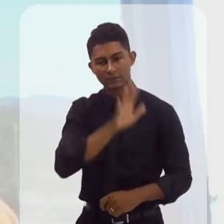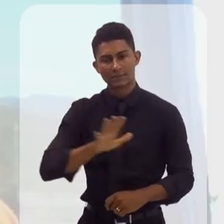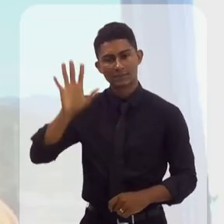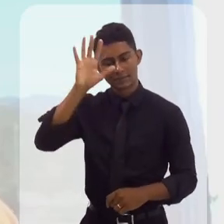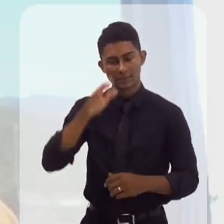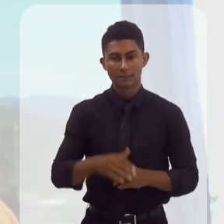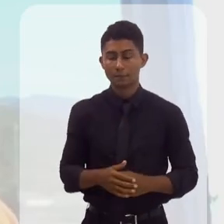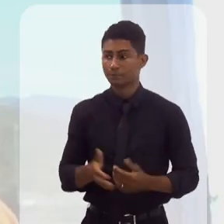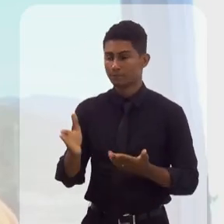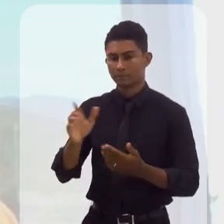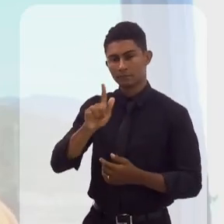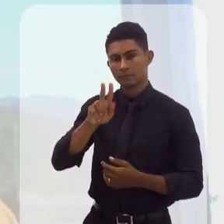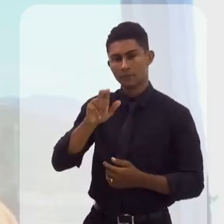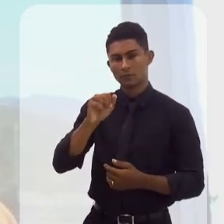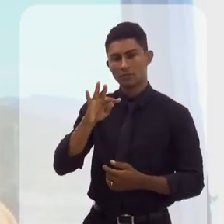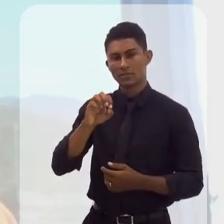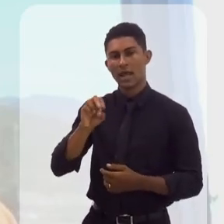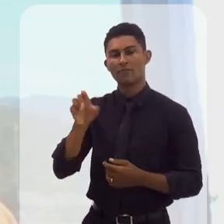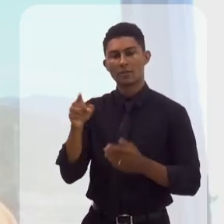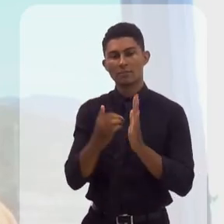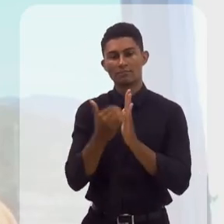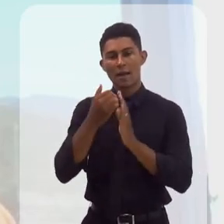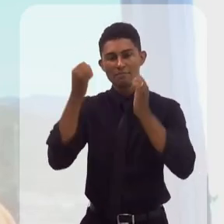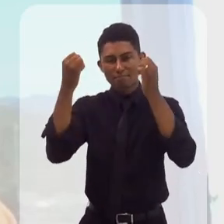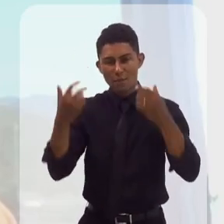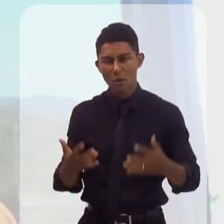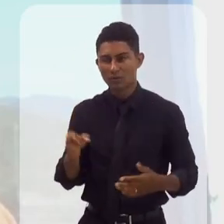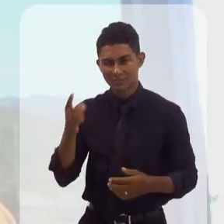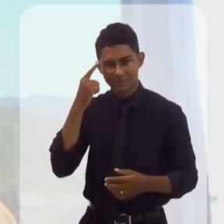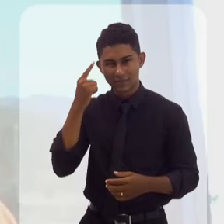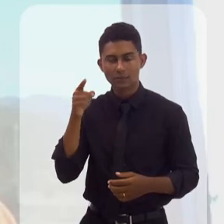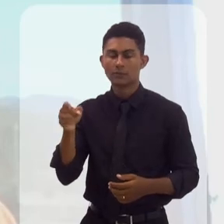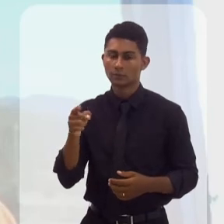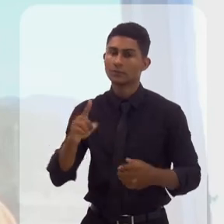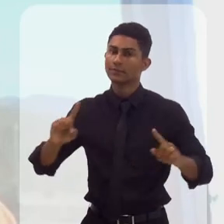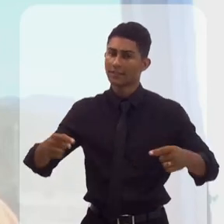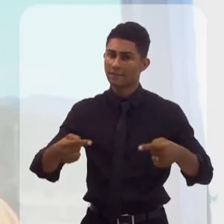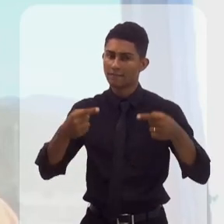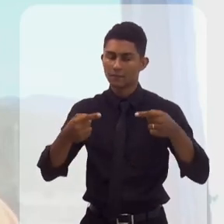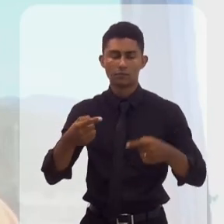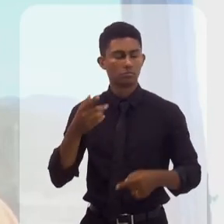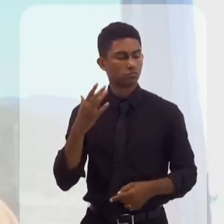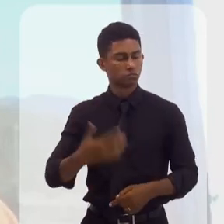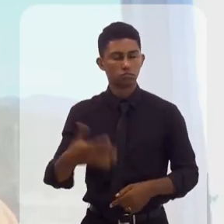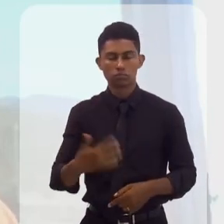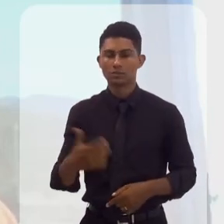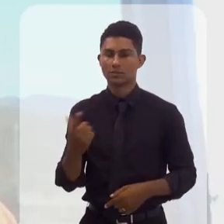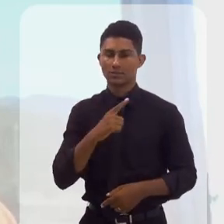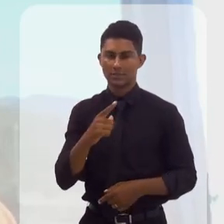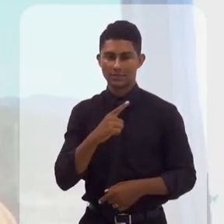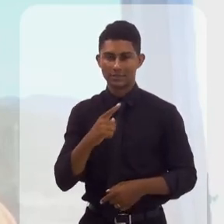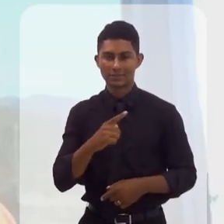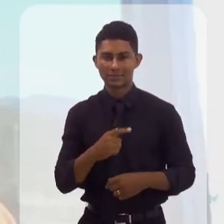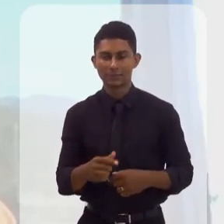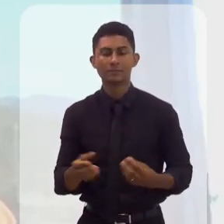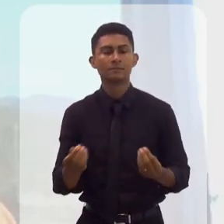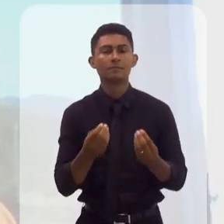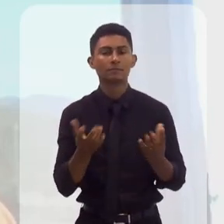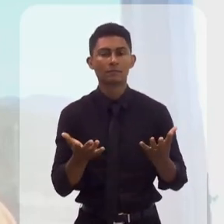O Gustavo pontuou muito bem alguns dos desafios que nós temos para que a gente possa